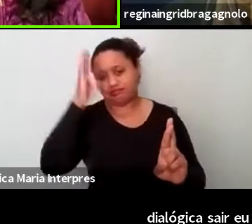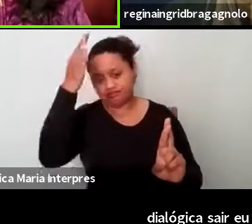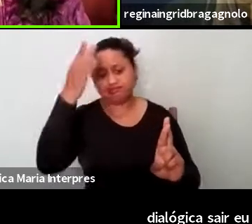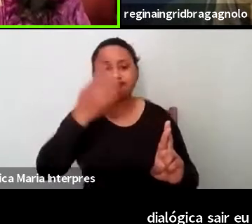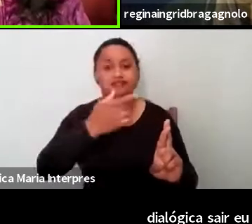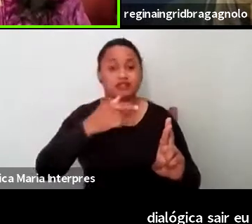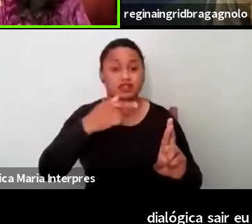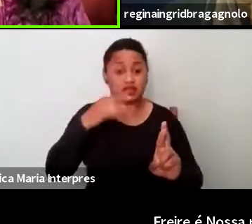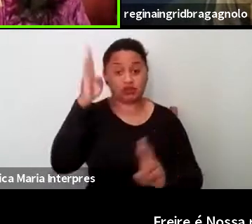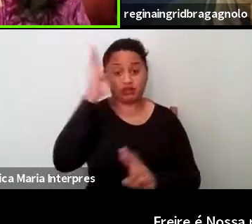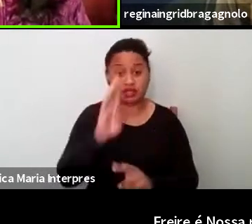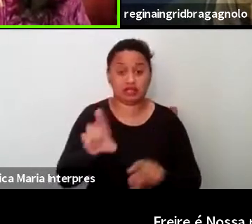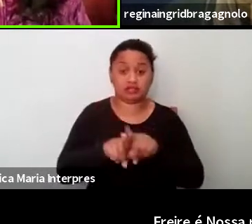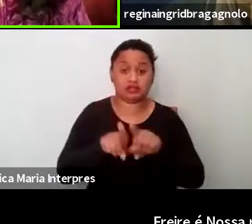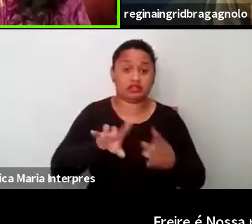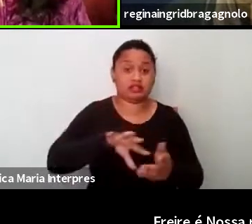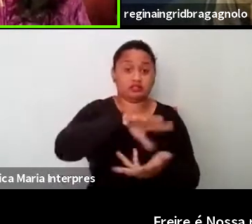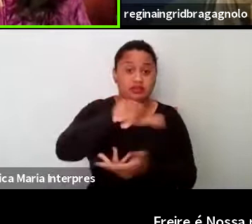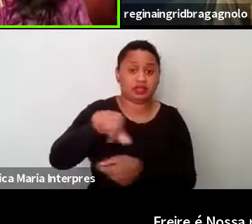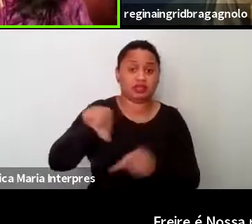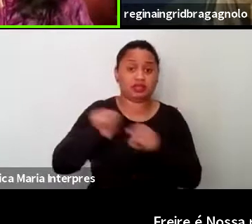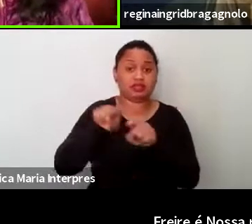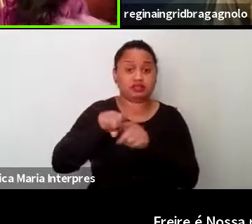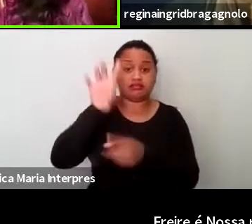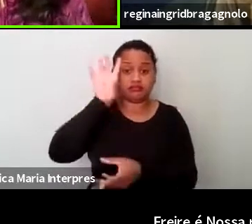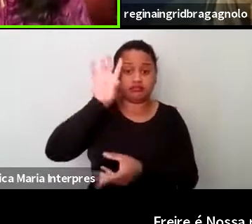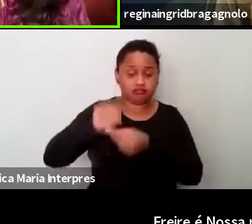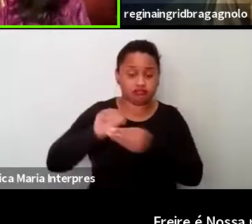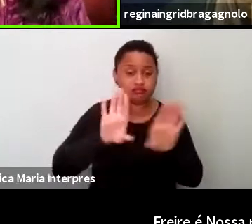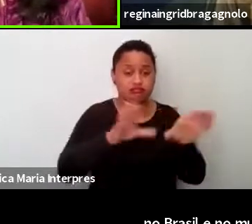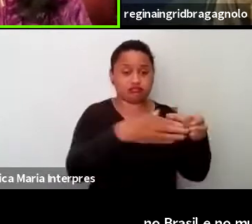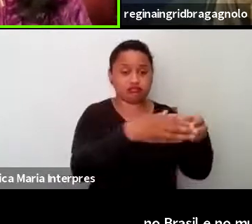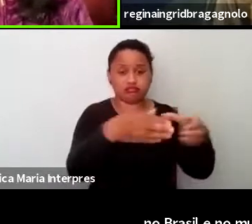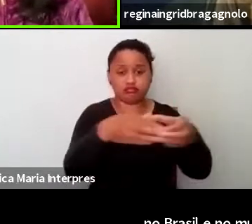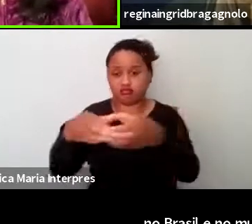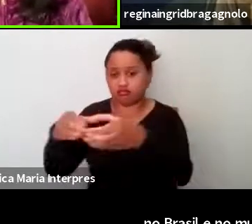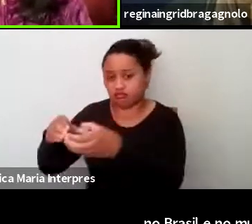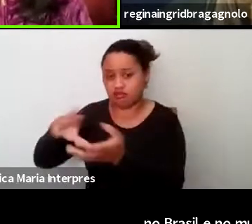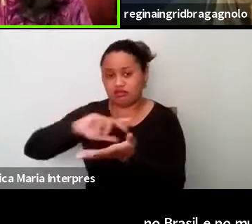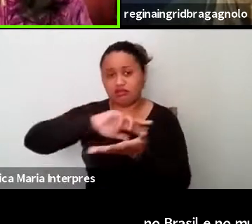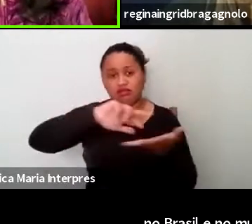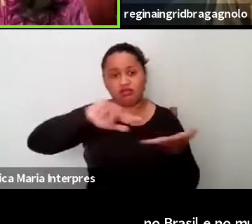que em comunidades diversas não é